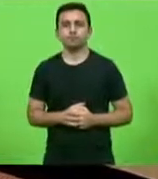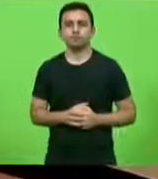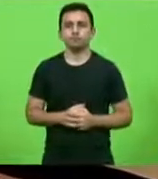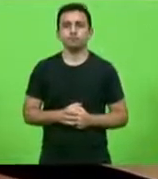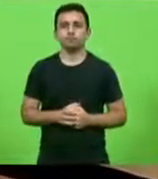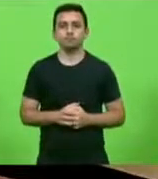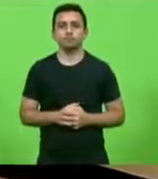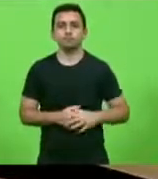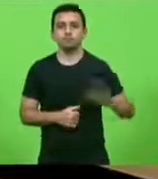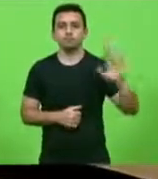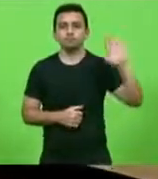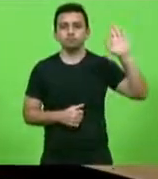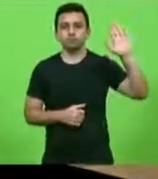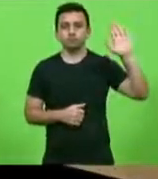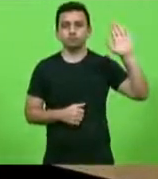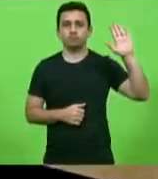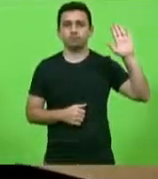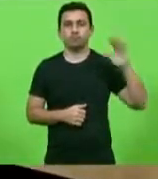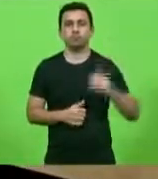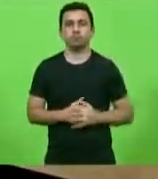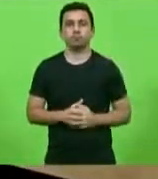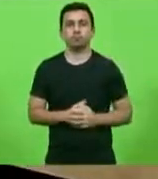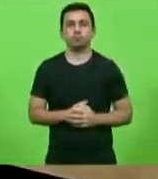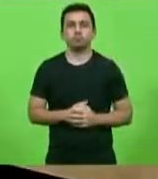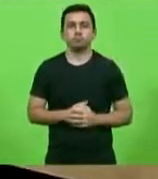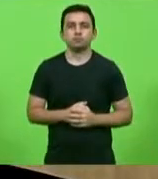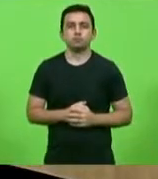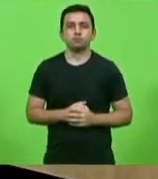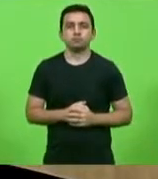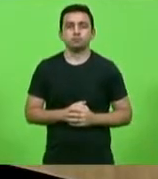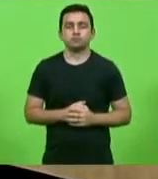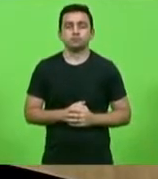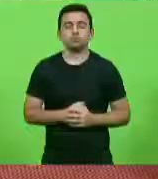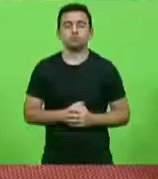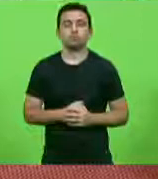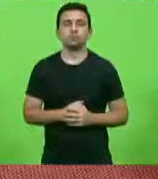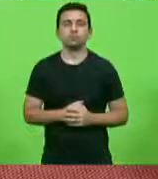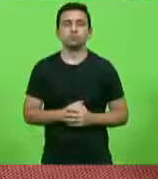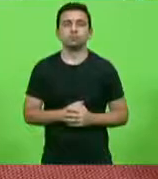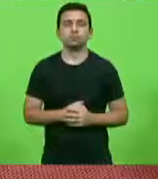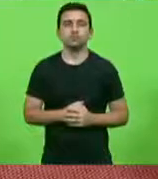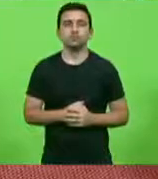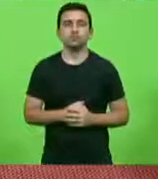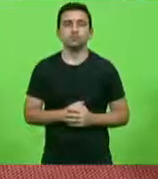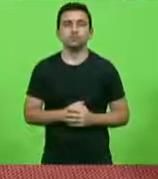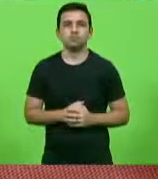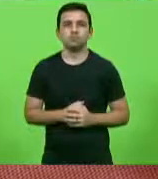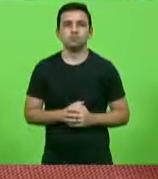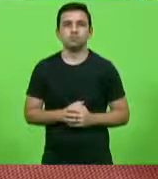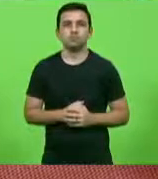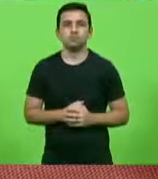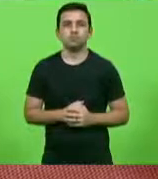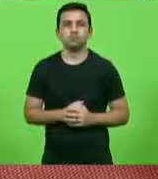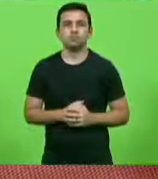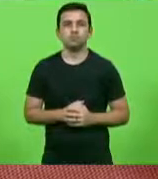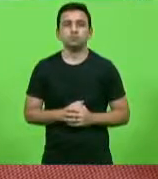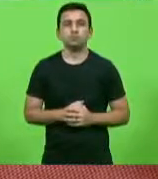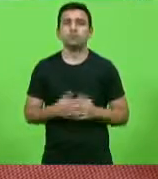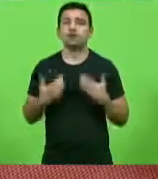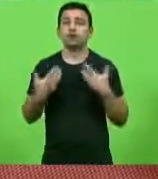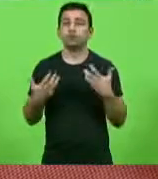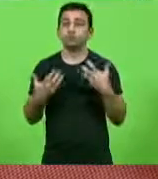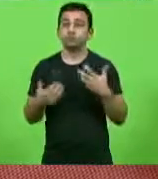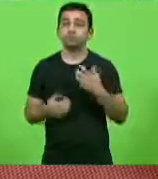Pela ordem, senhor presidente, pela ordem. Pois não, deputado Maurício. Eu só queria